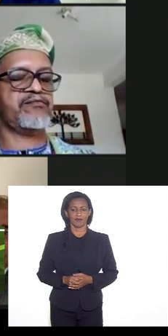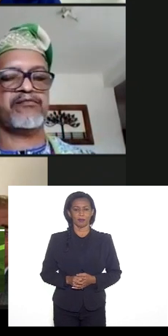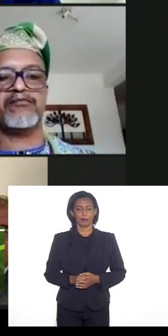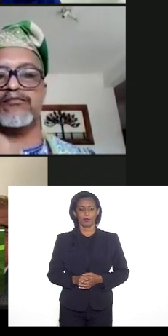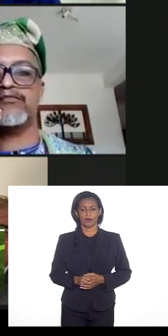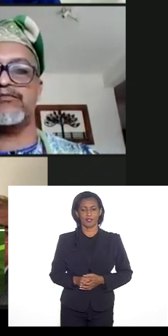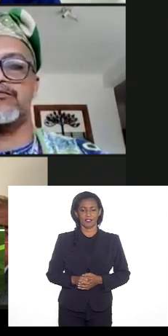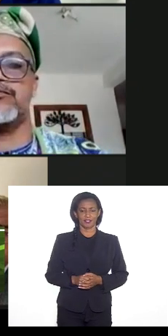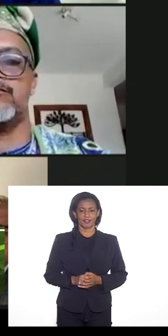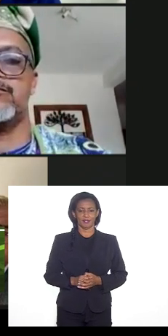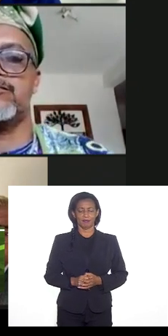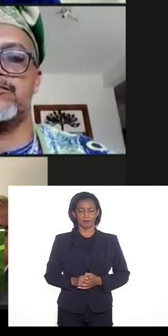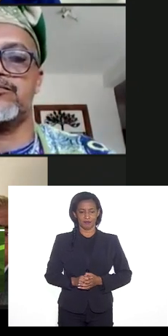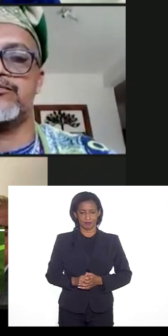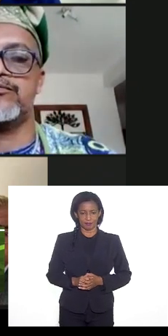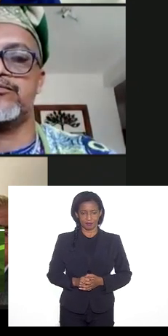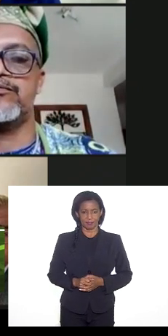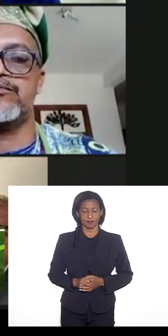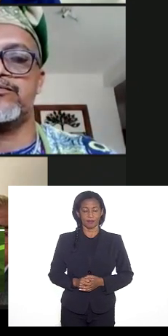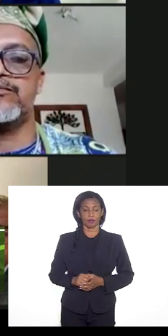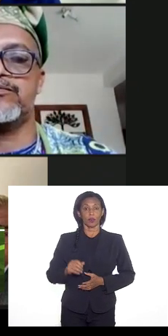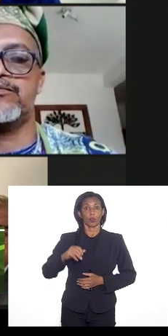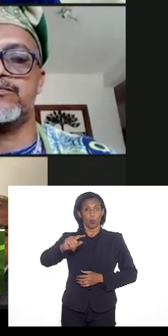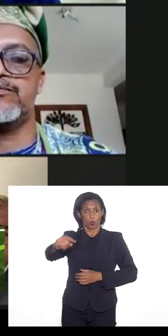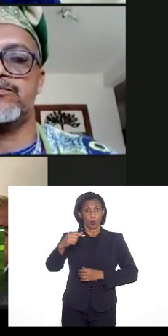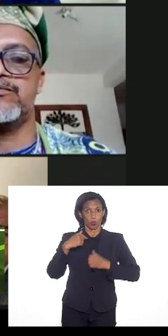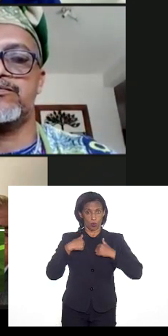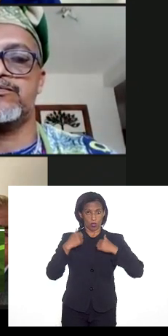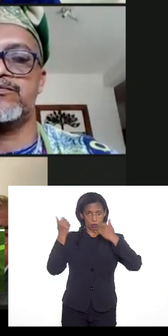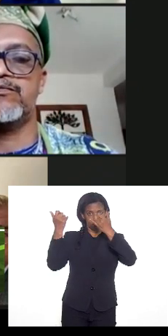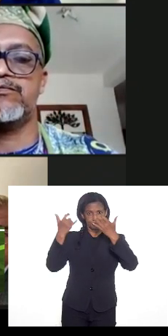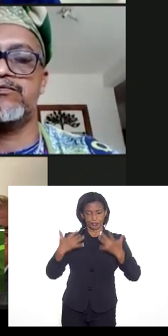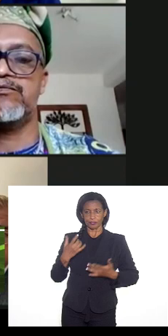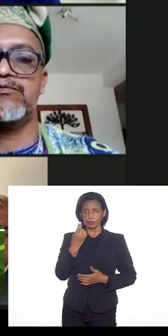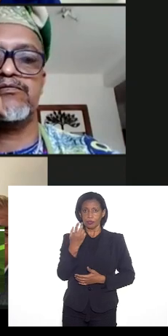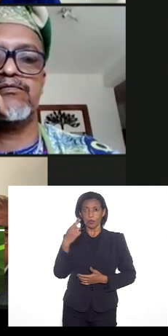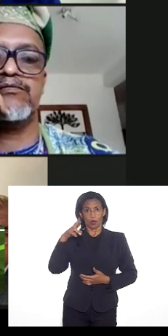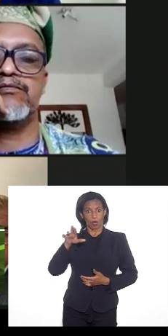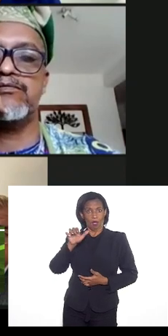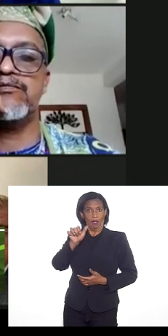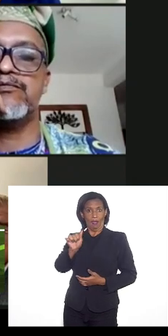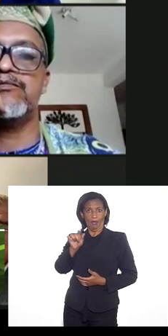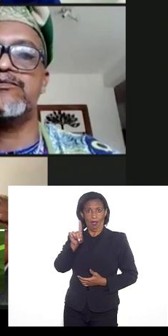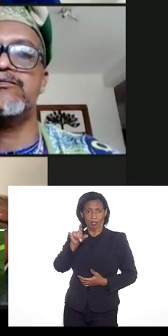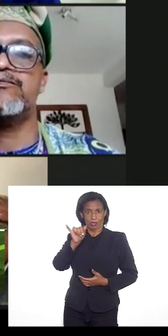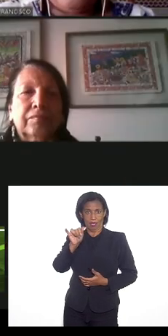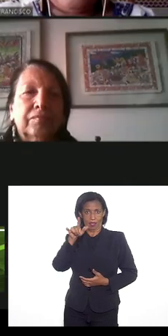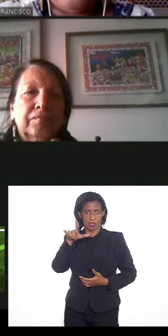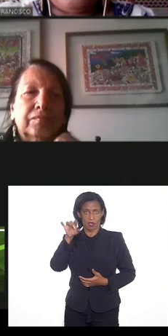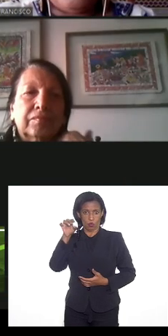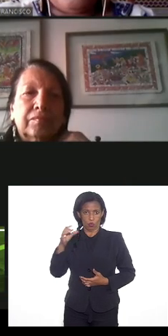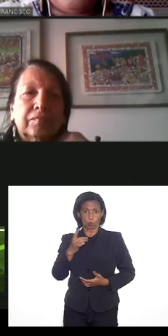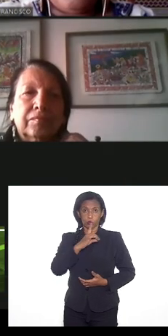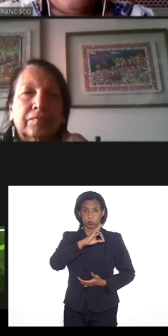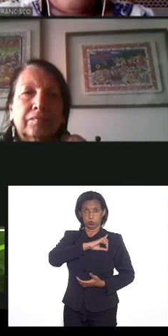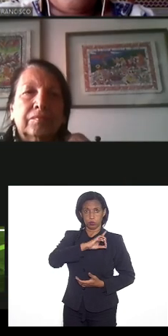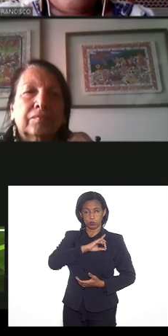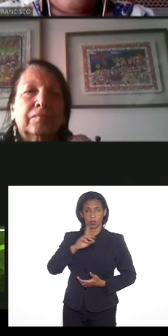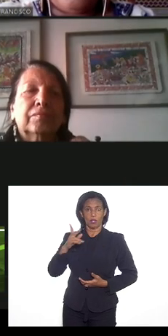nenhum o que eu disse é que o doutor Adailton colocou aqui que a situação do